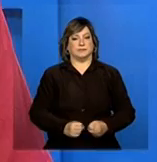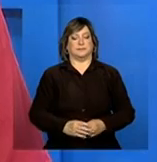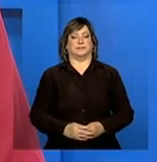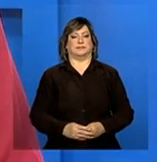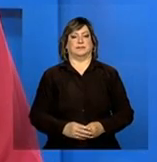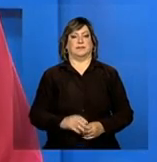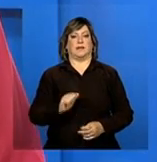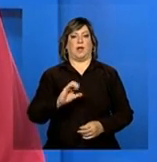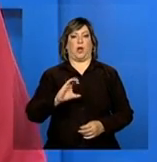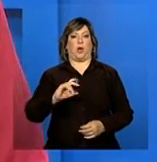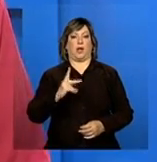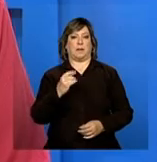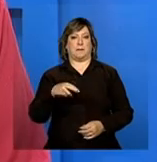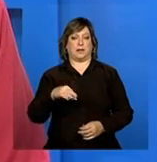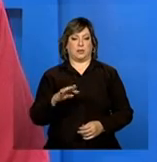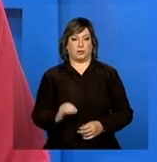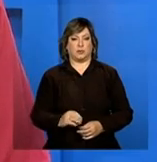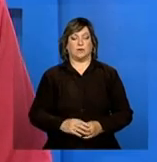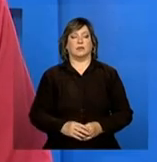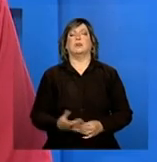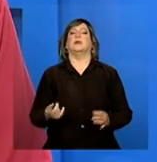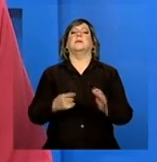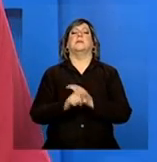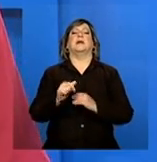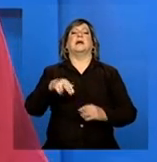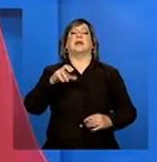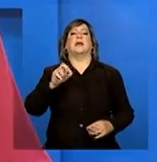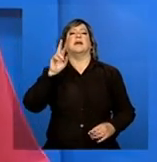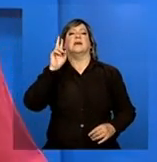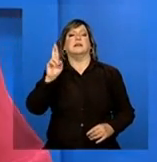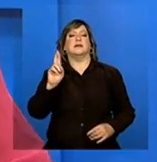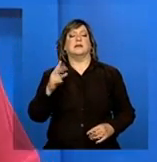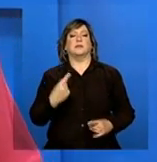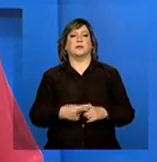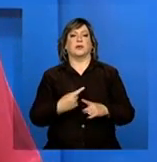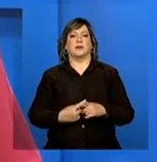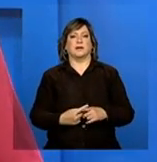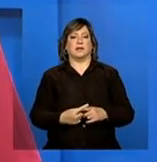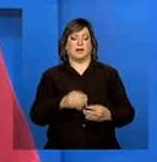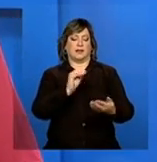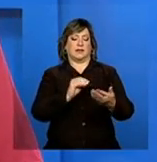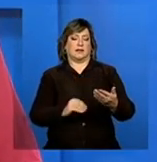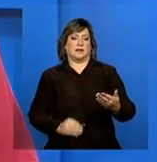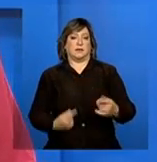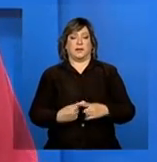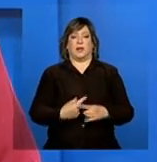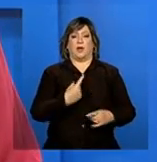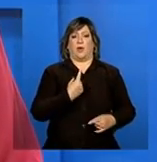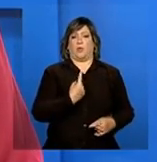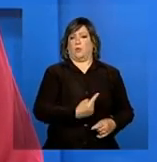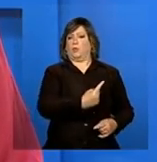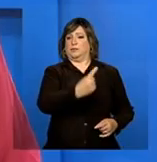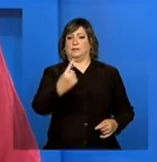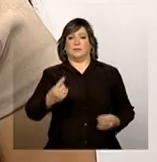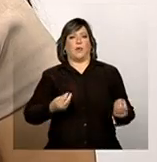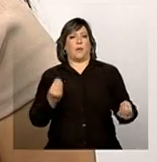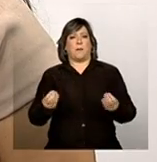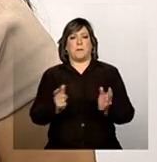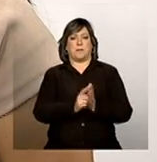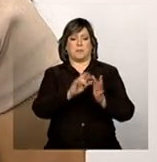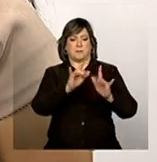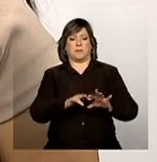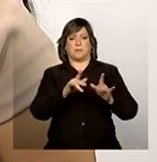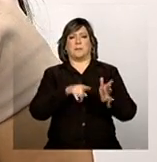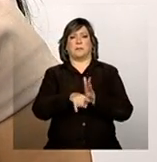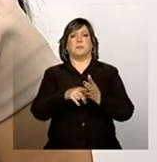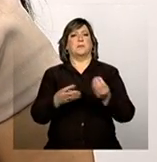que é o responsável por fazer esse preenchimento? Porque são sete, né? É um para cada um ou uma única pessoa faz tudo isso? Então, é o